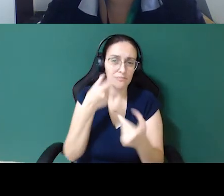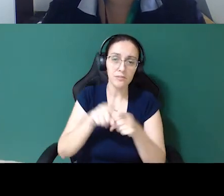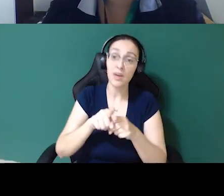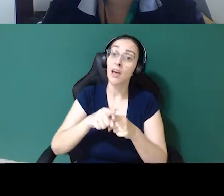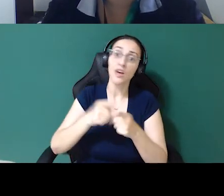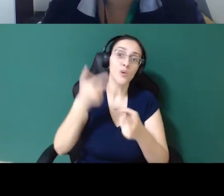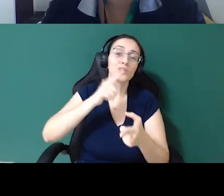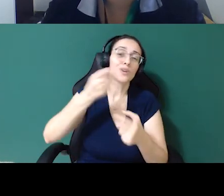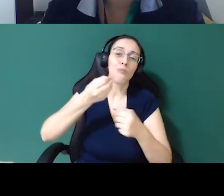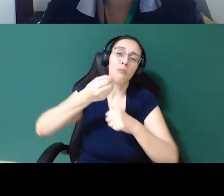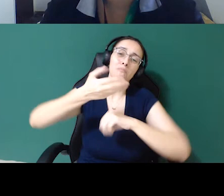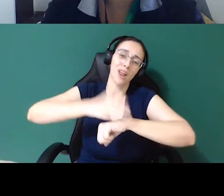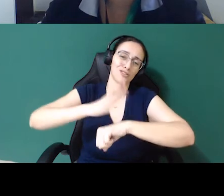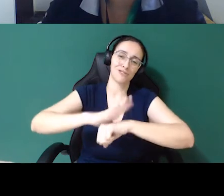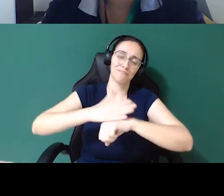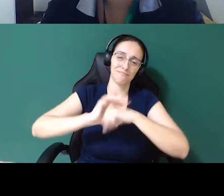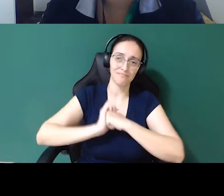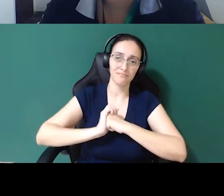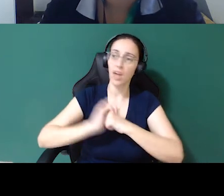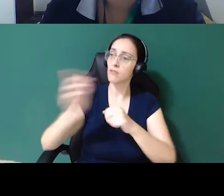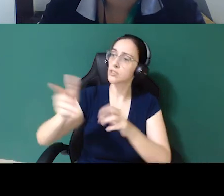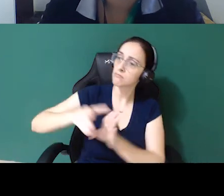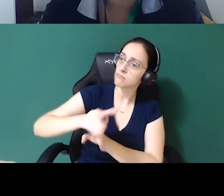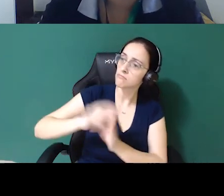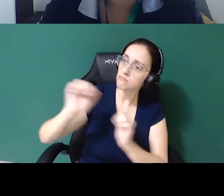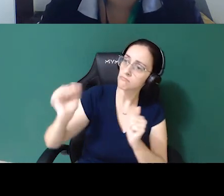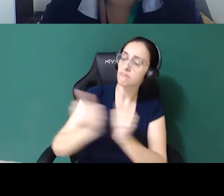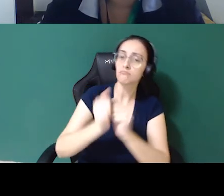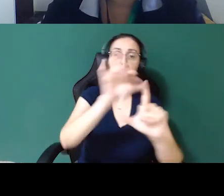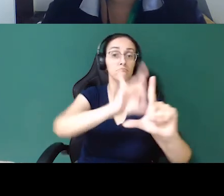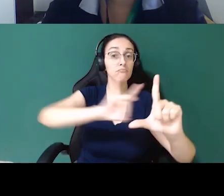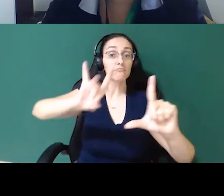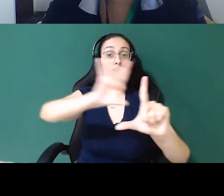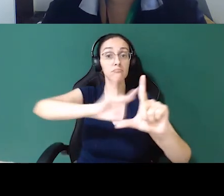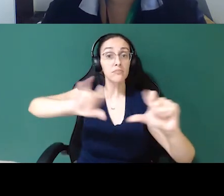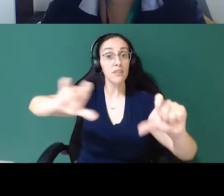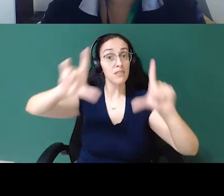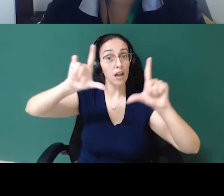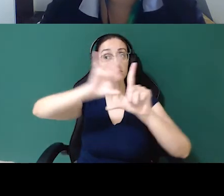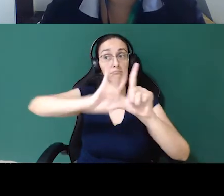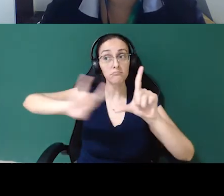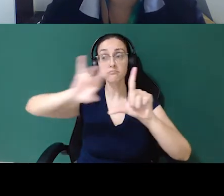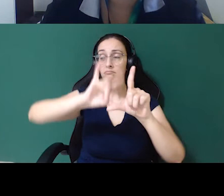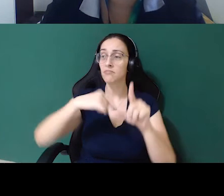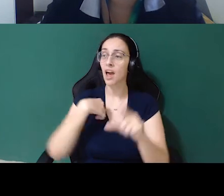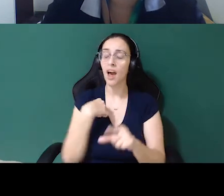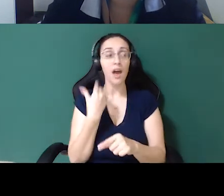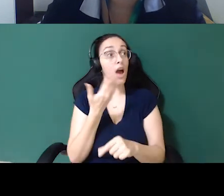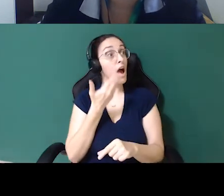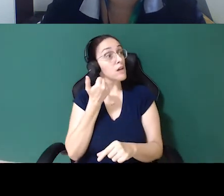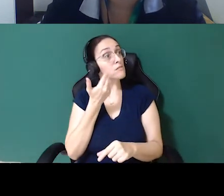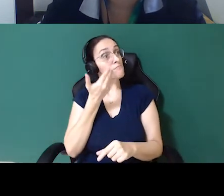Então, às vezes, você fazer uma mentoria, que seja você trabalhar compartilhando a sua tela, a pessoa já vai ter uma vivência ali do que que